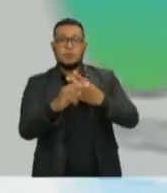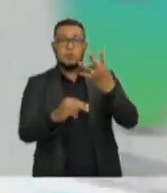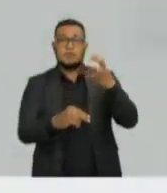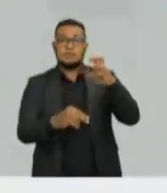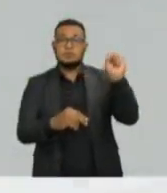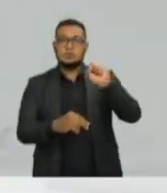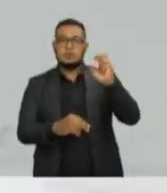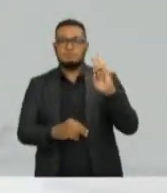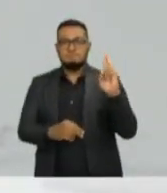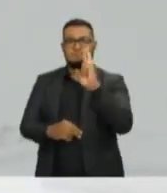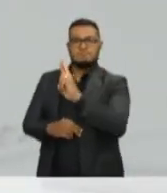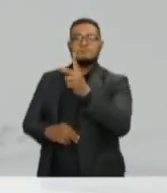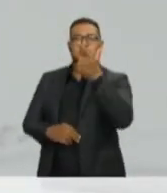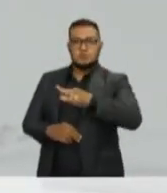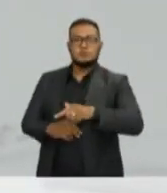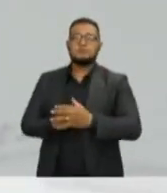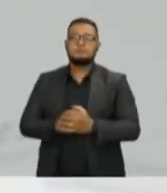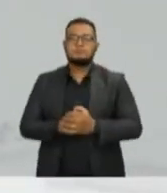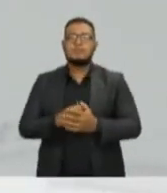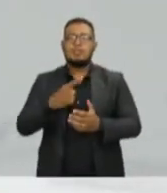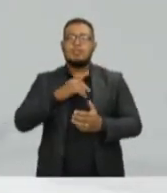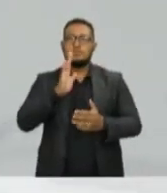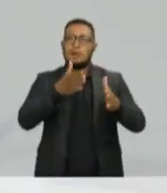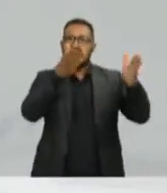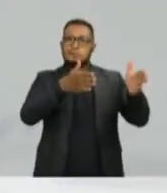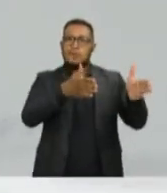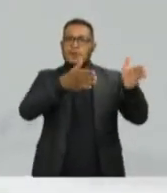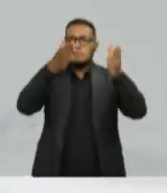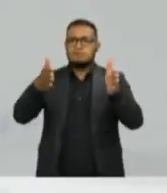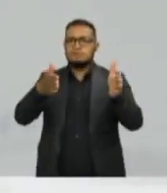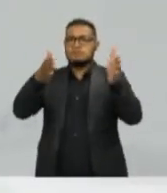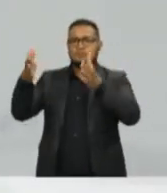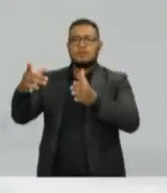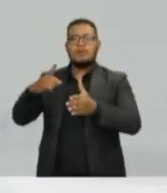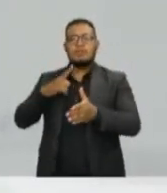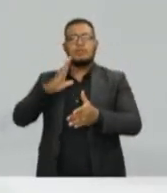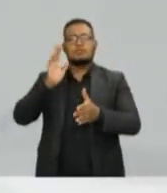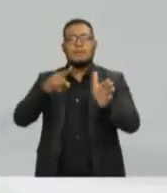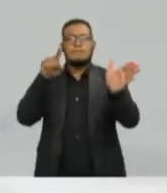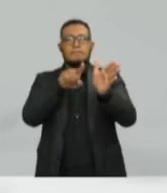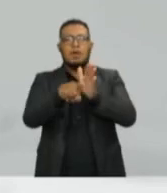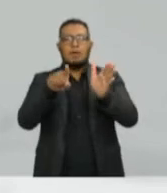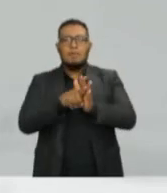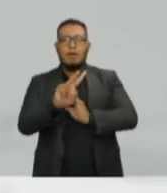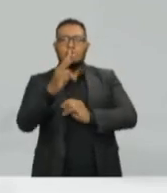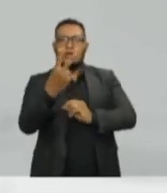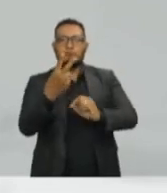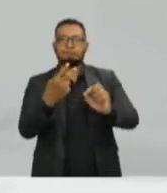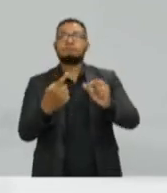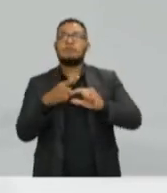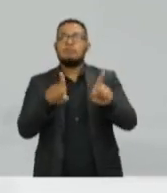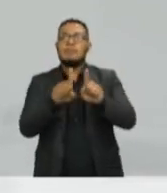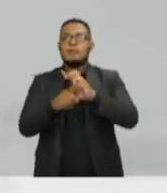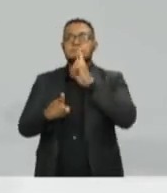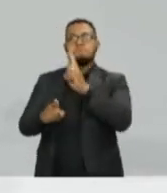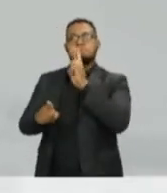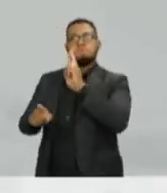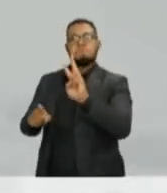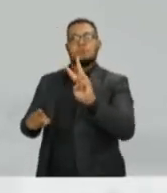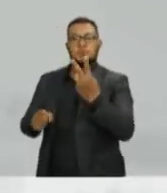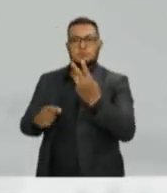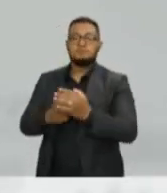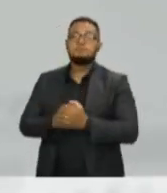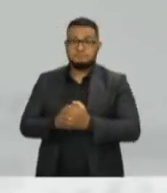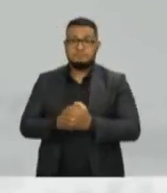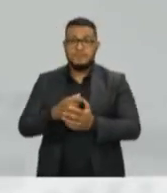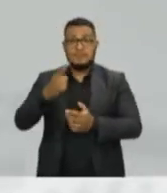tréplica. Em cada bloco, o candidato fará duas perguntas e responderá outras duas. No fim do terceiro bloco,